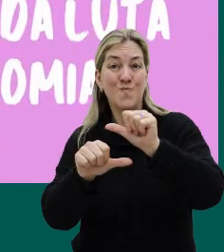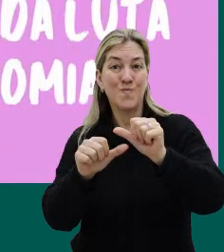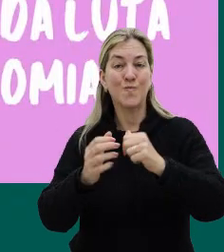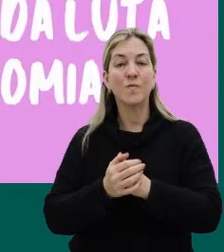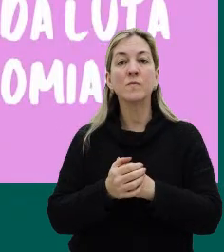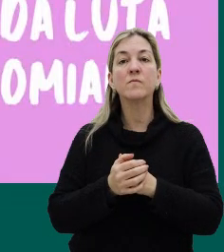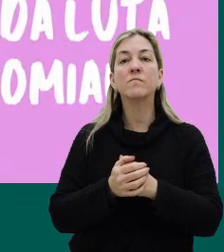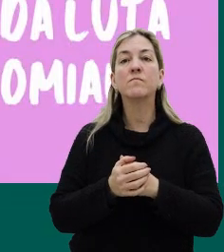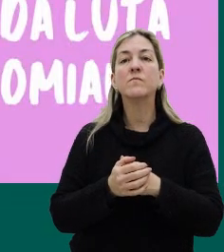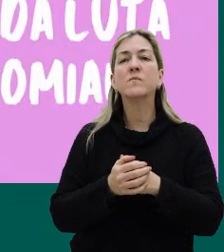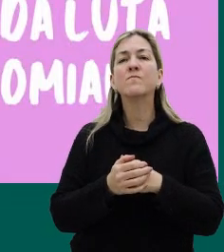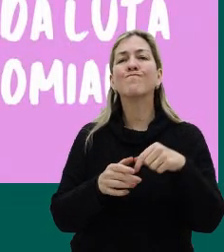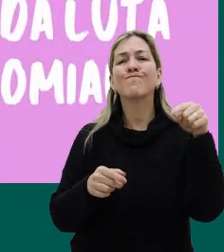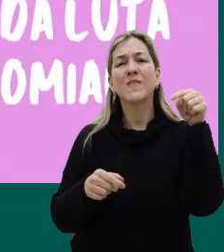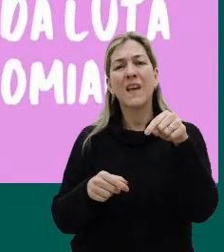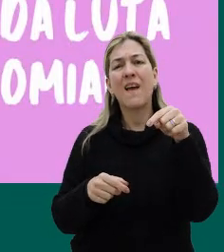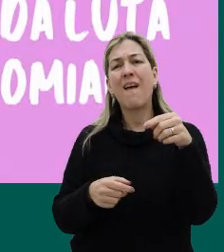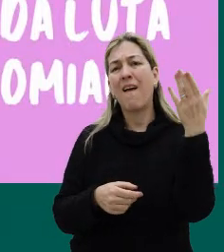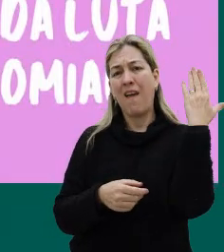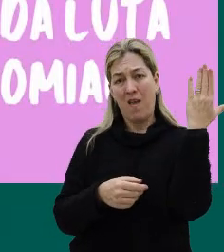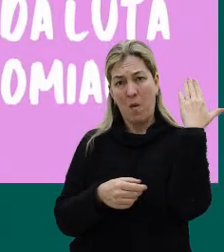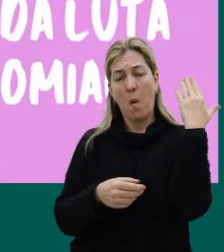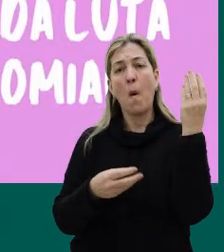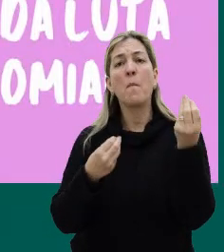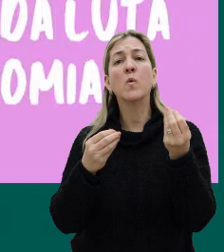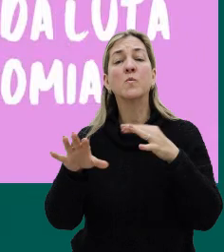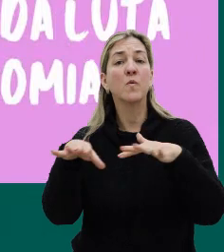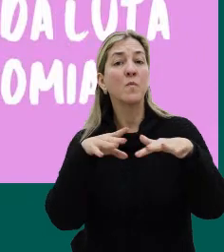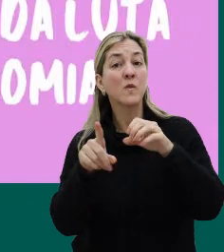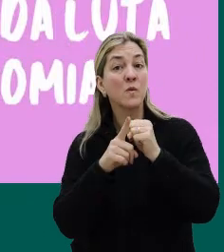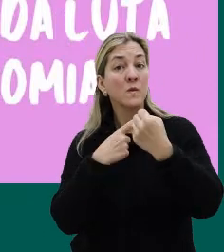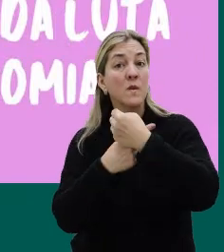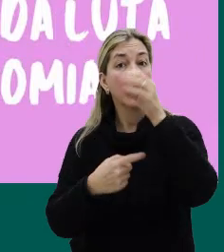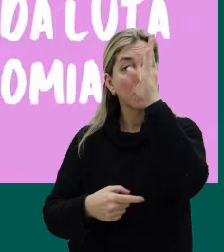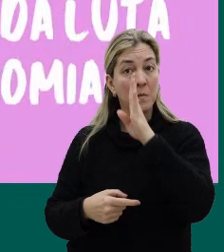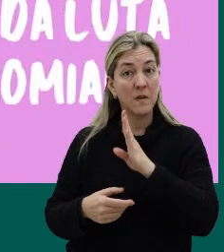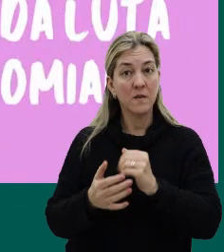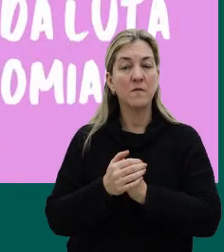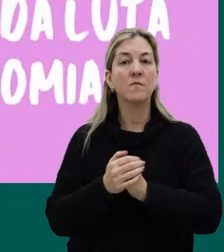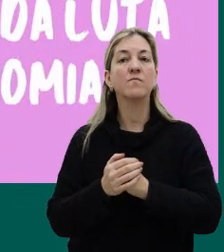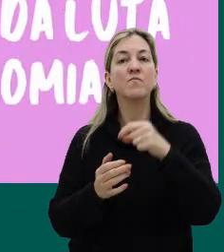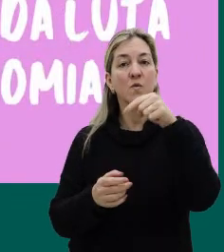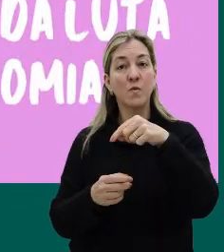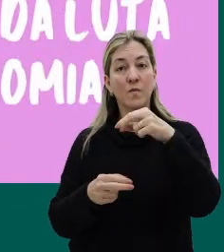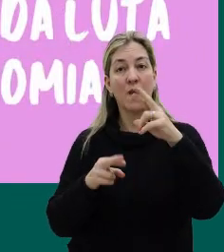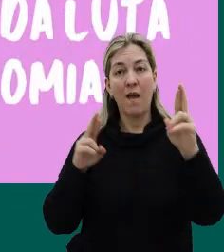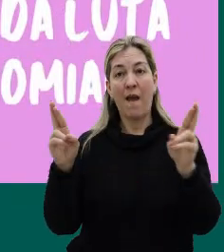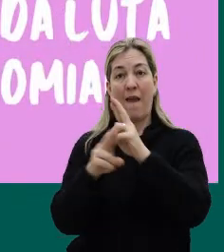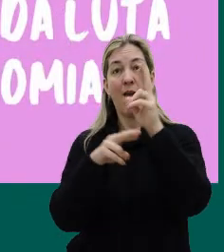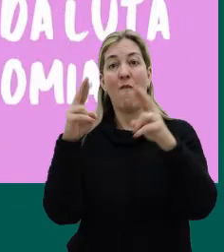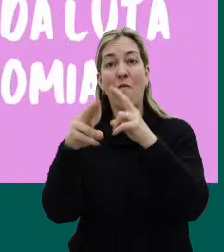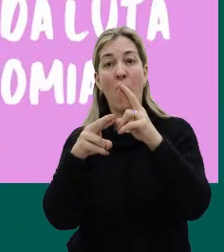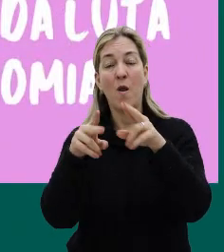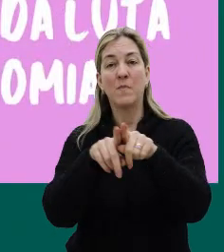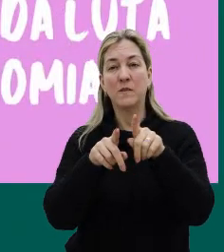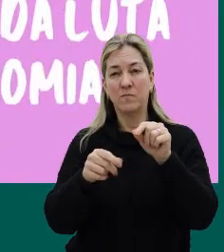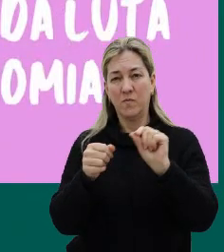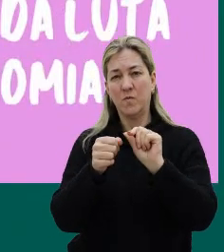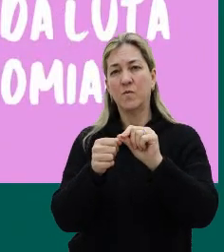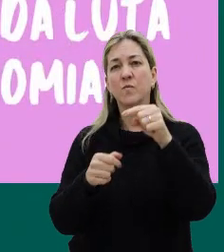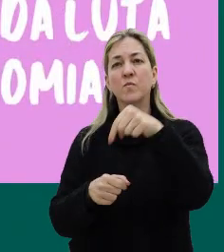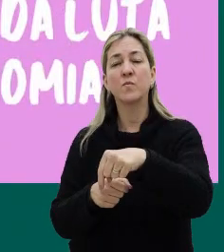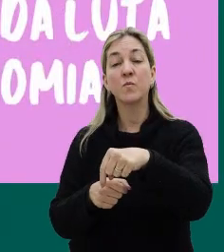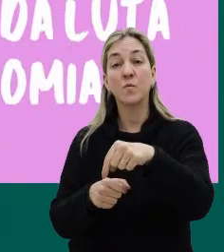E, então, nesse período, né, surgem vários movimentos sociais no Brasil, e um deles é o da reforma sanitária, né, para rever as questões